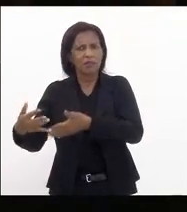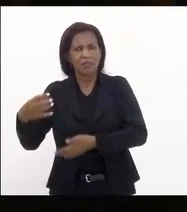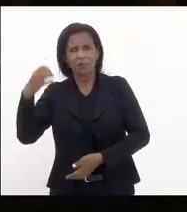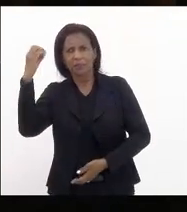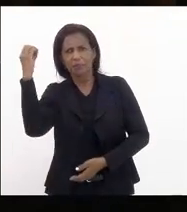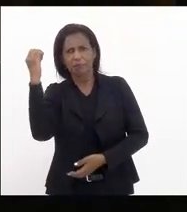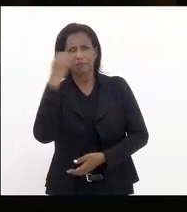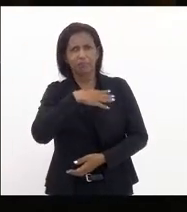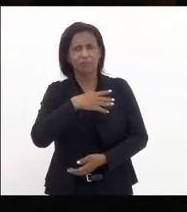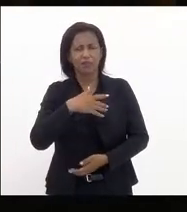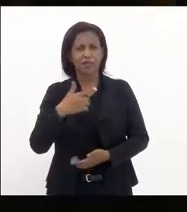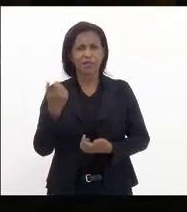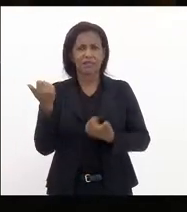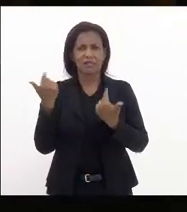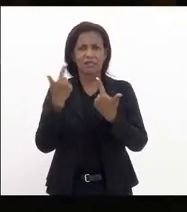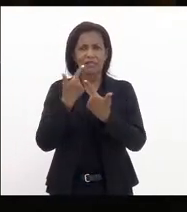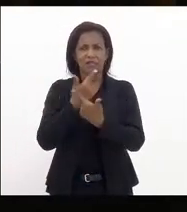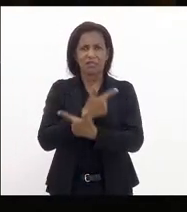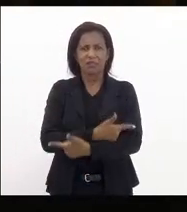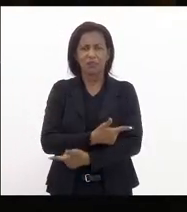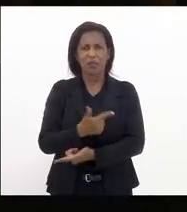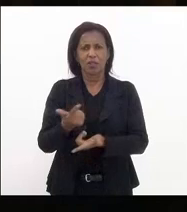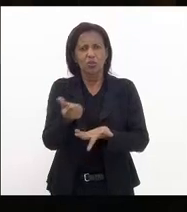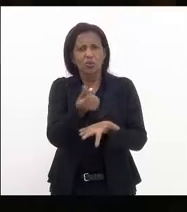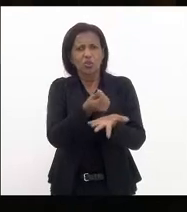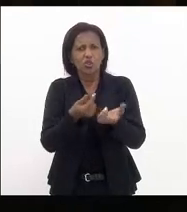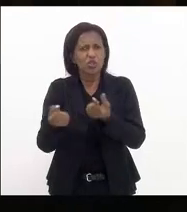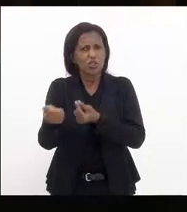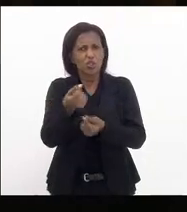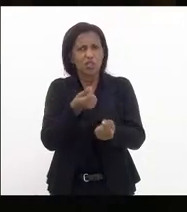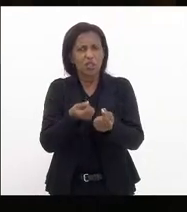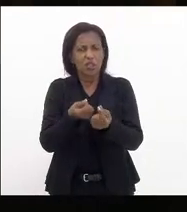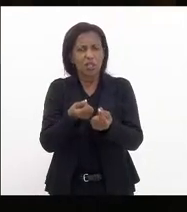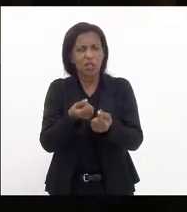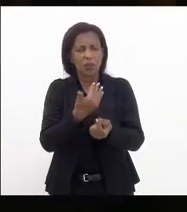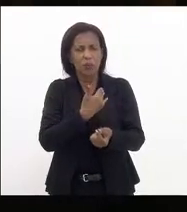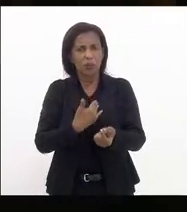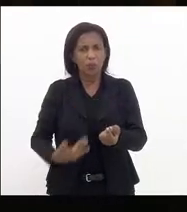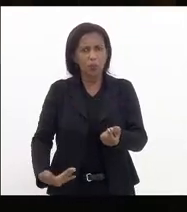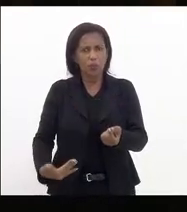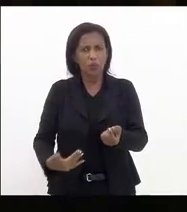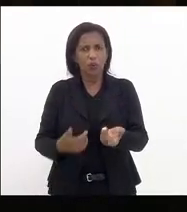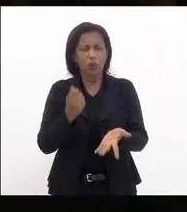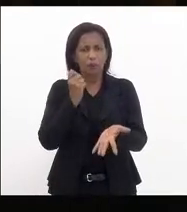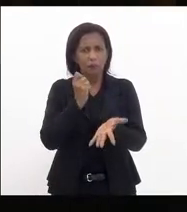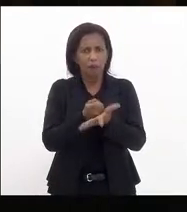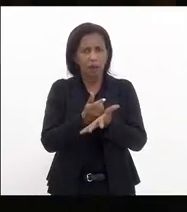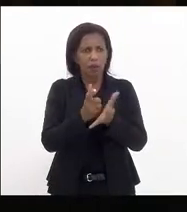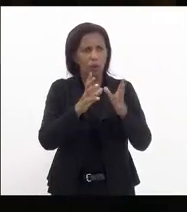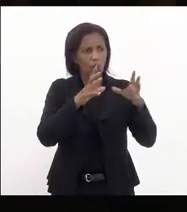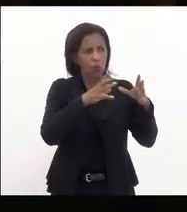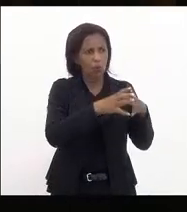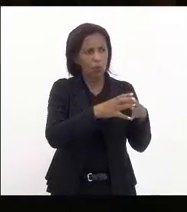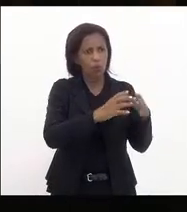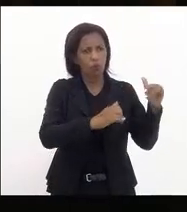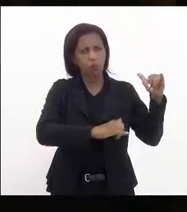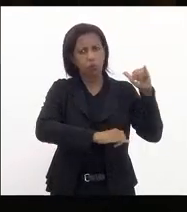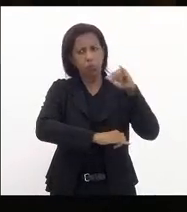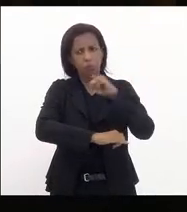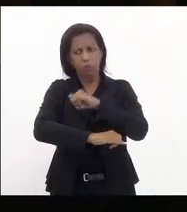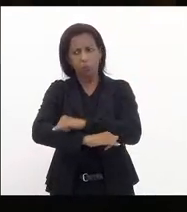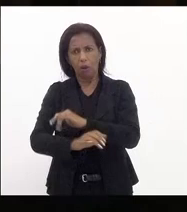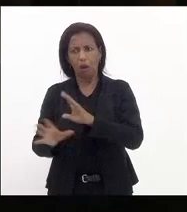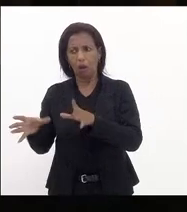de desdenhar de desdenhar utilização do dinheiro público que levou a comitiva àquele espaço mas